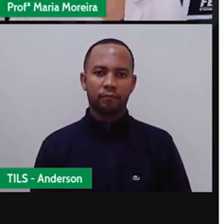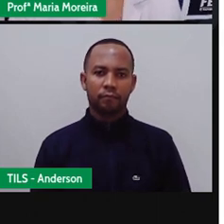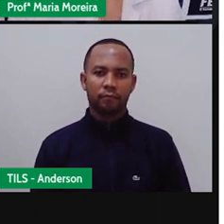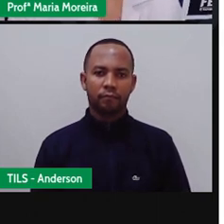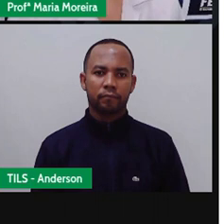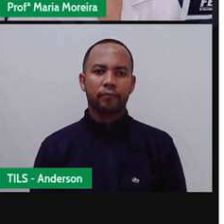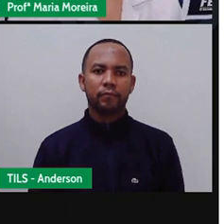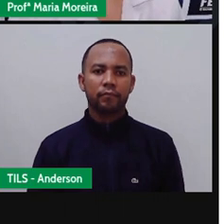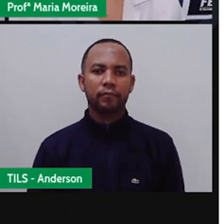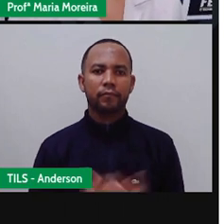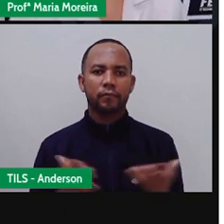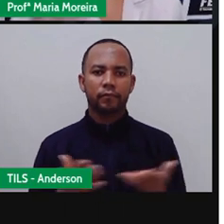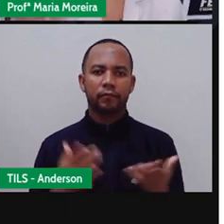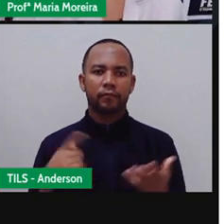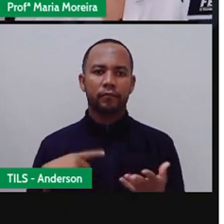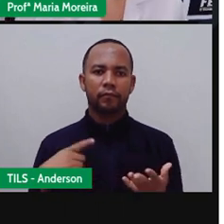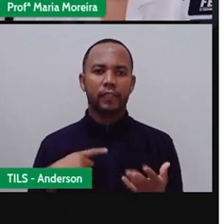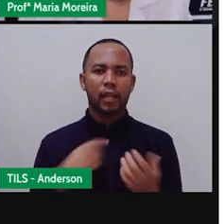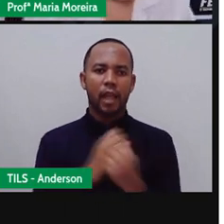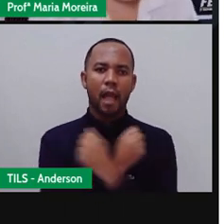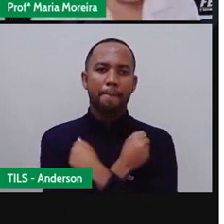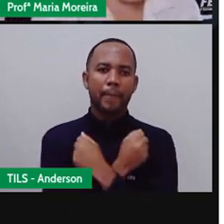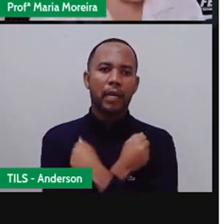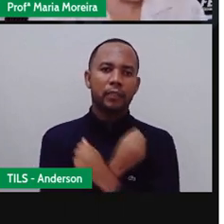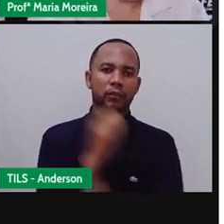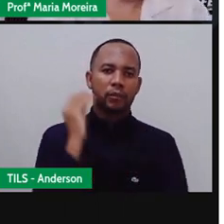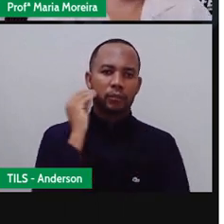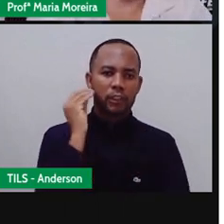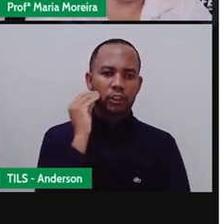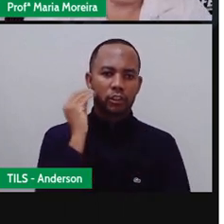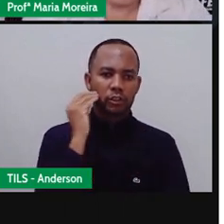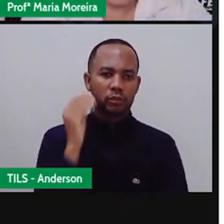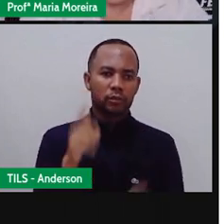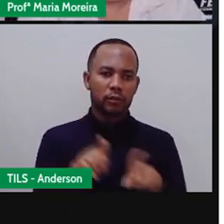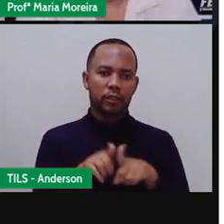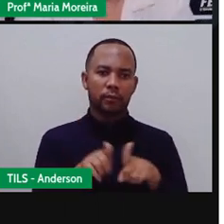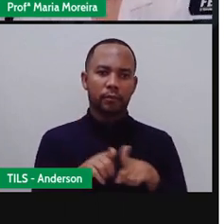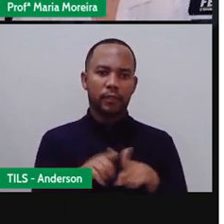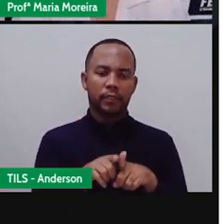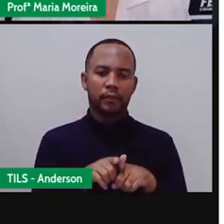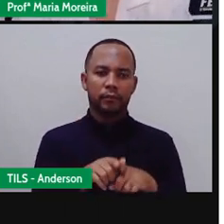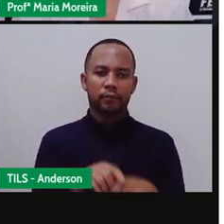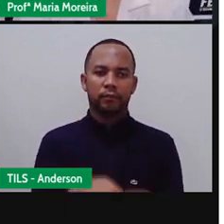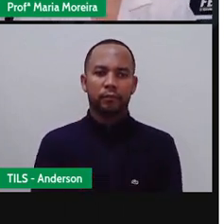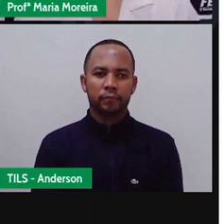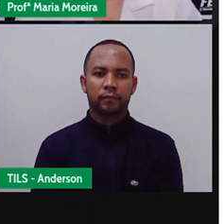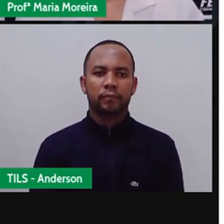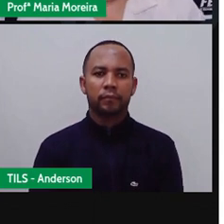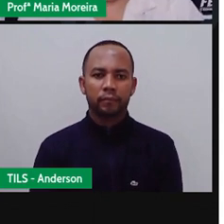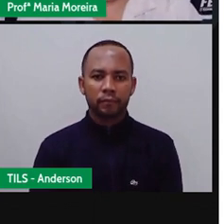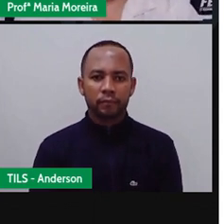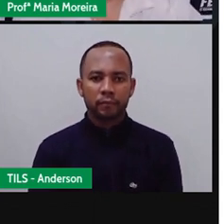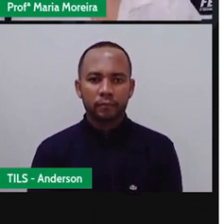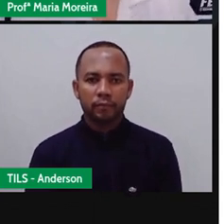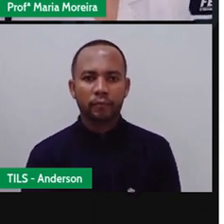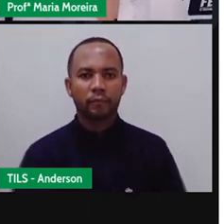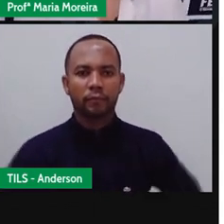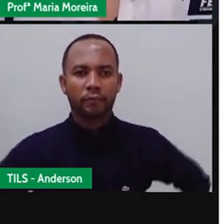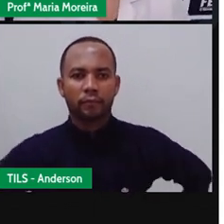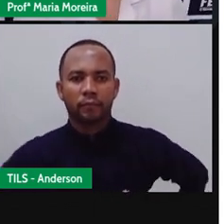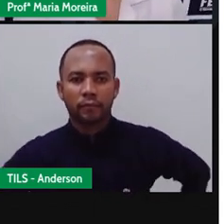Aos nossos beijinhos, Anderson. Para a Isabelle aí, deixa eu consertar aqui até para poder passar essas mensagens.